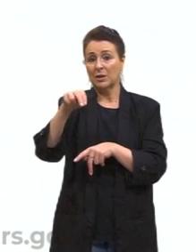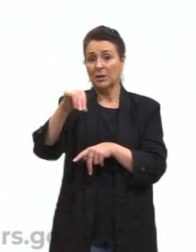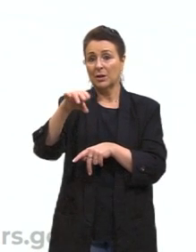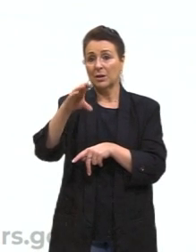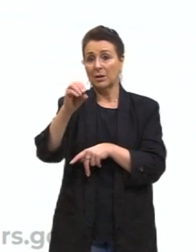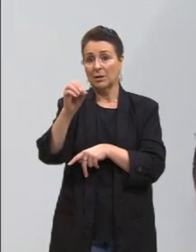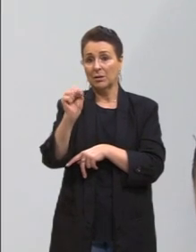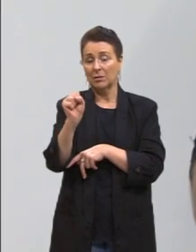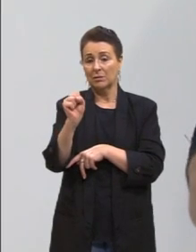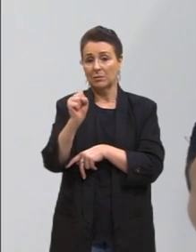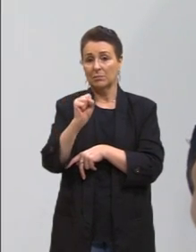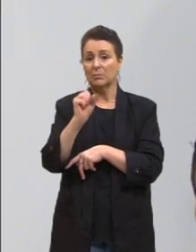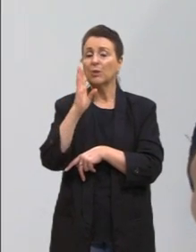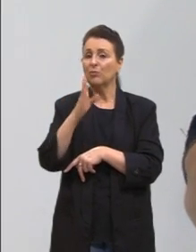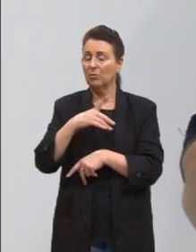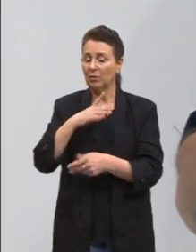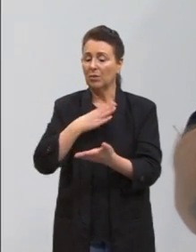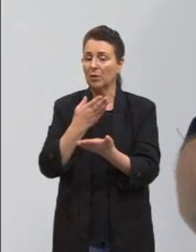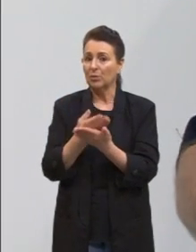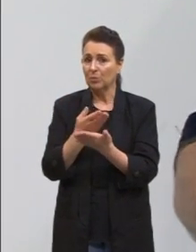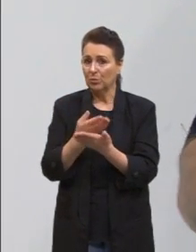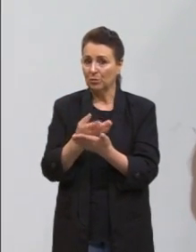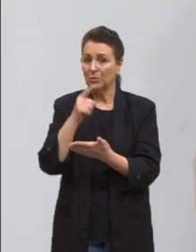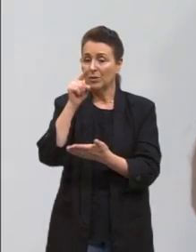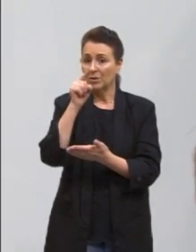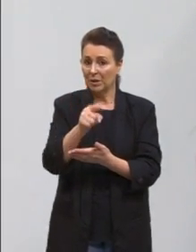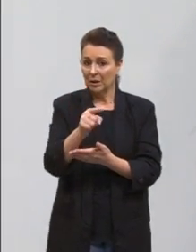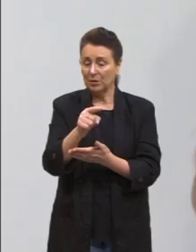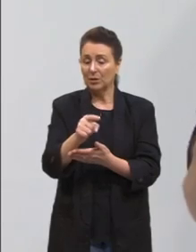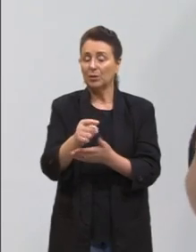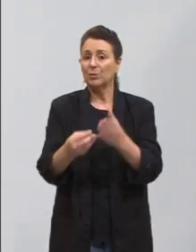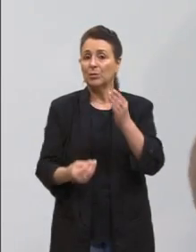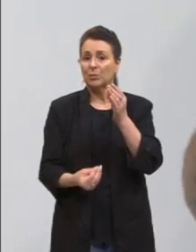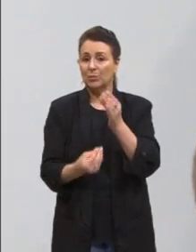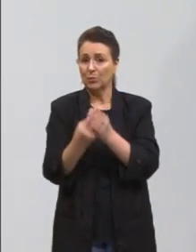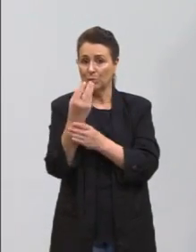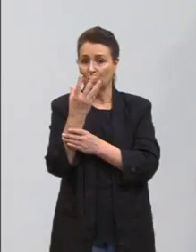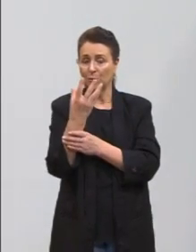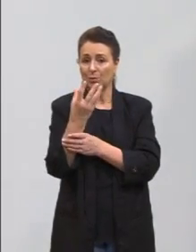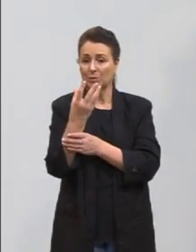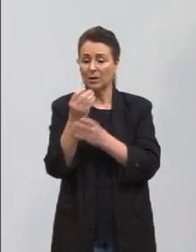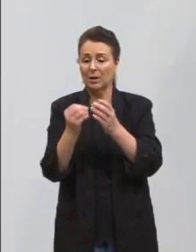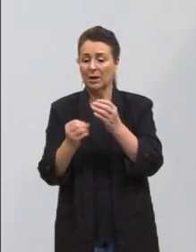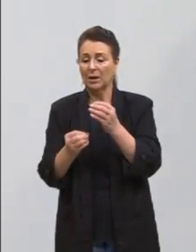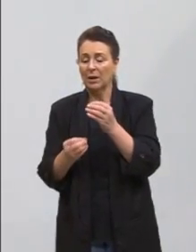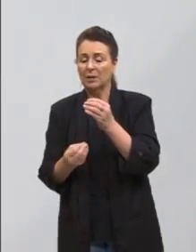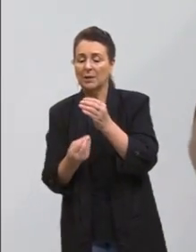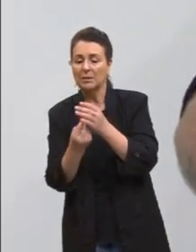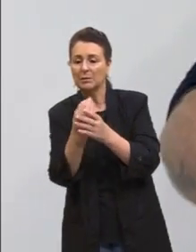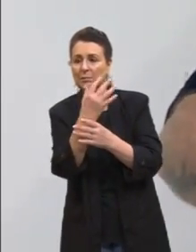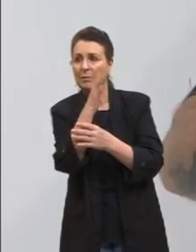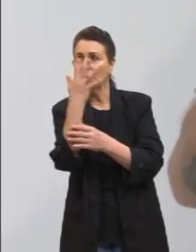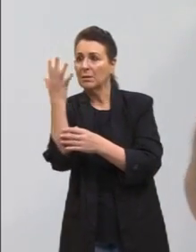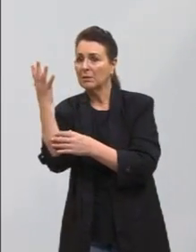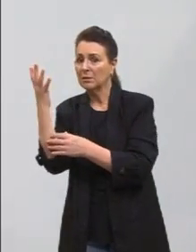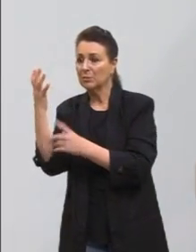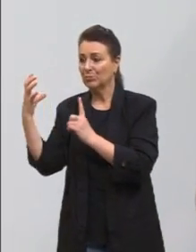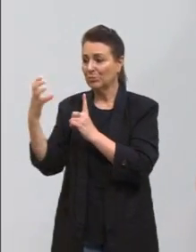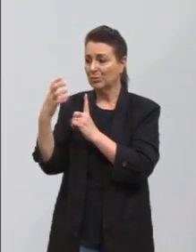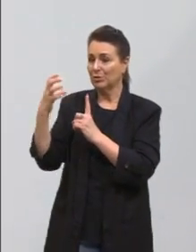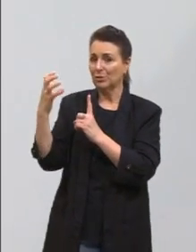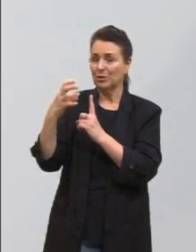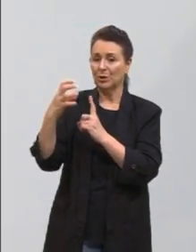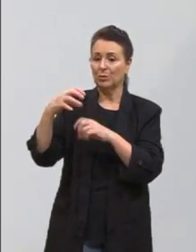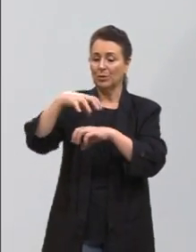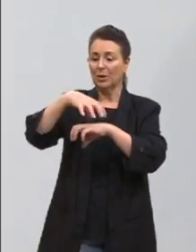já tem estudos que esses produtos, essas plantas, elas vão atingindo o ecossistema de outras formas,